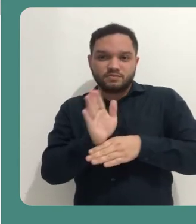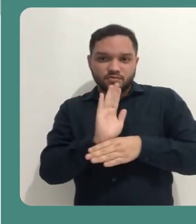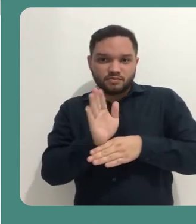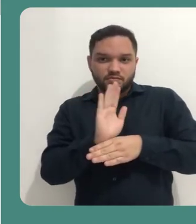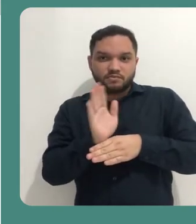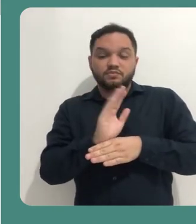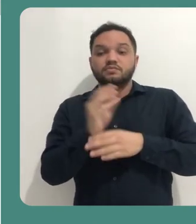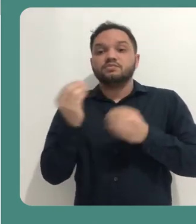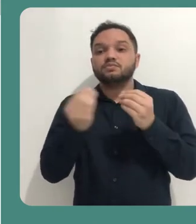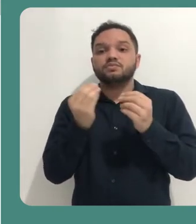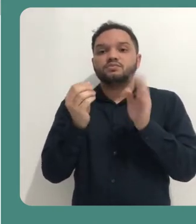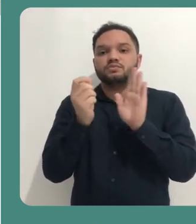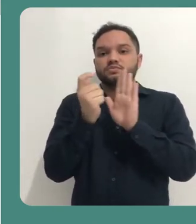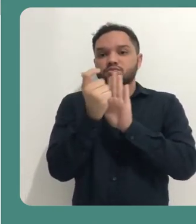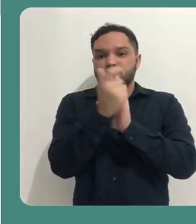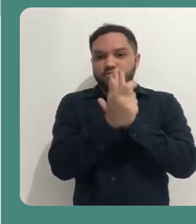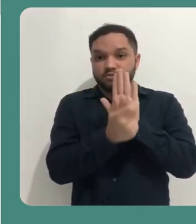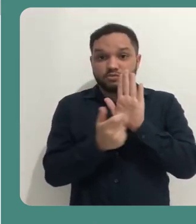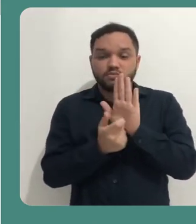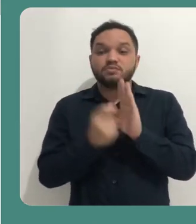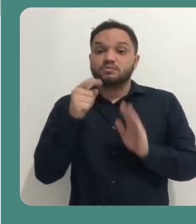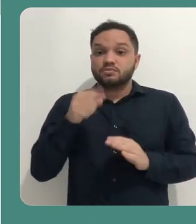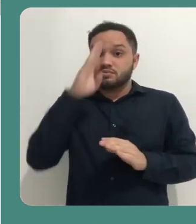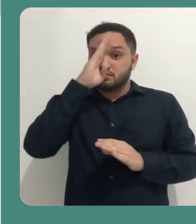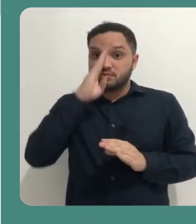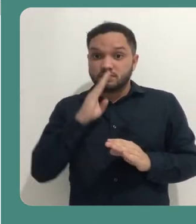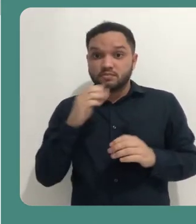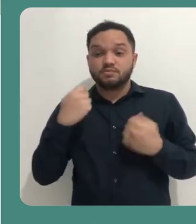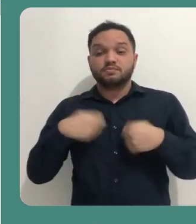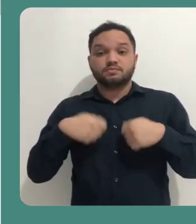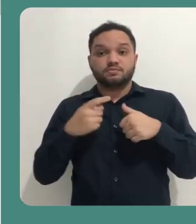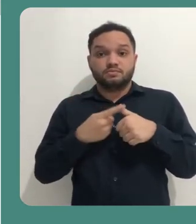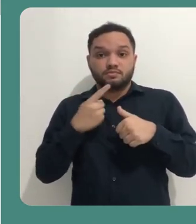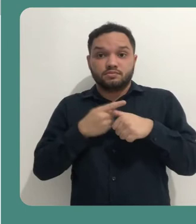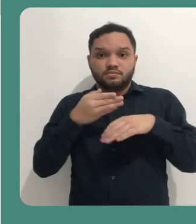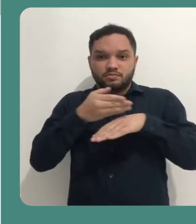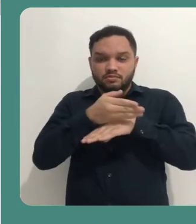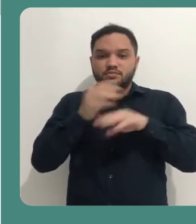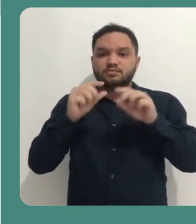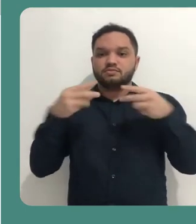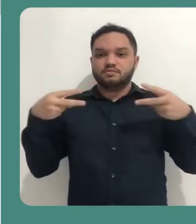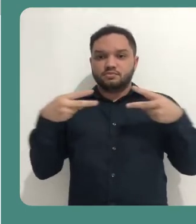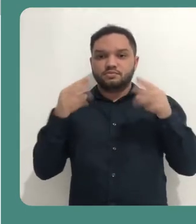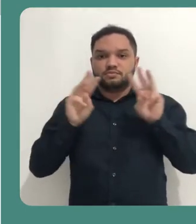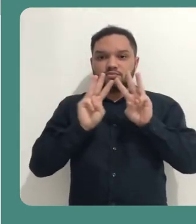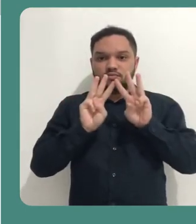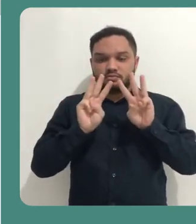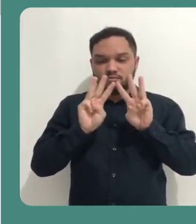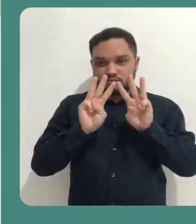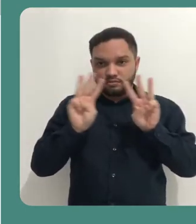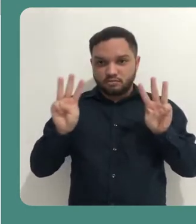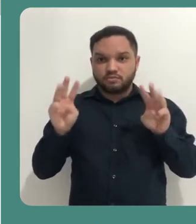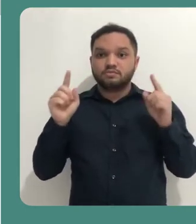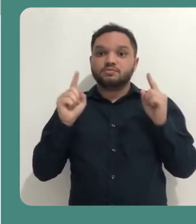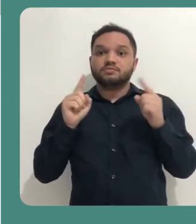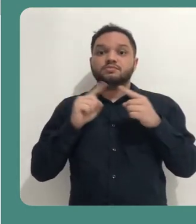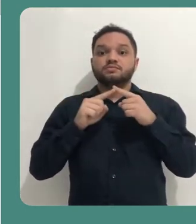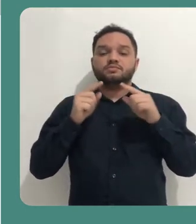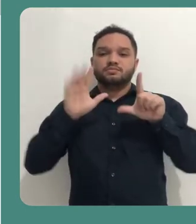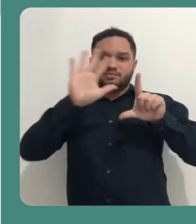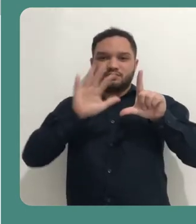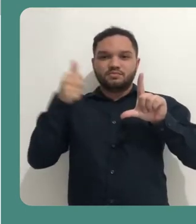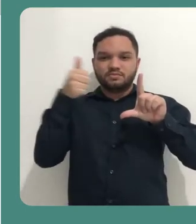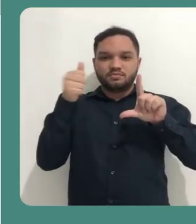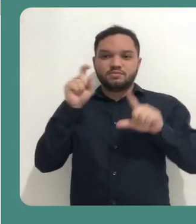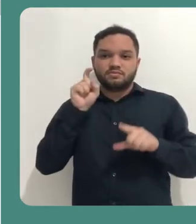Para obter o software Loom, que é um software gratuito, você deve ir no seguinte interesse eletrônico, loom.com e